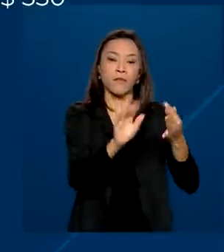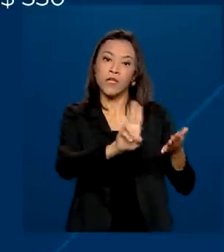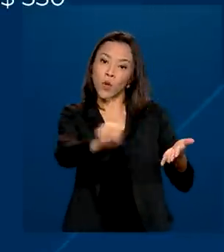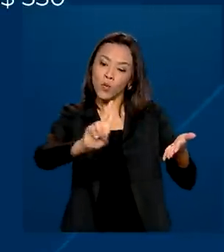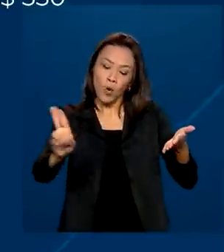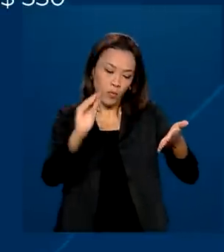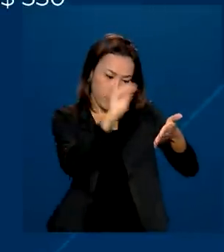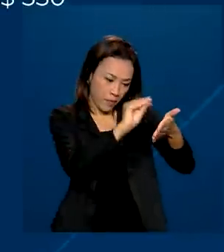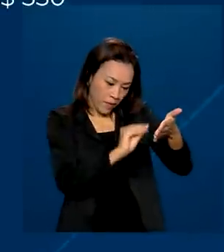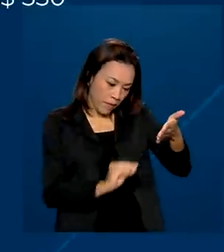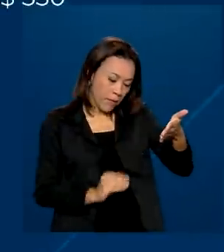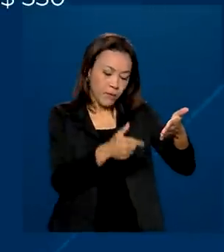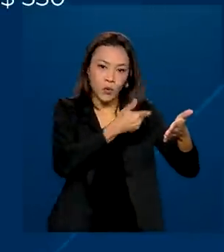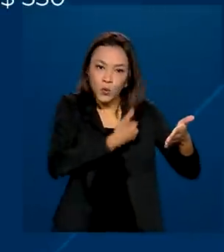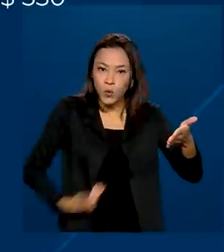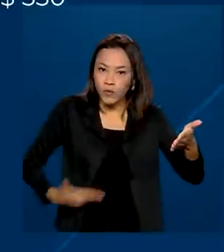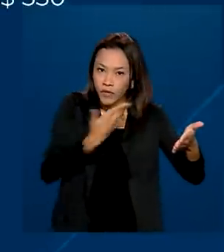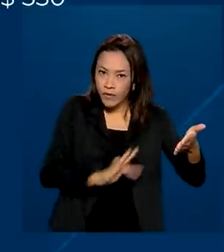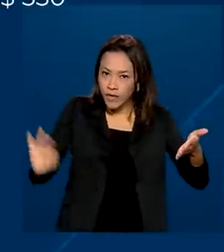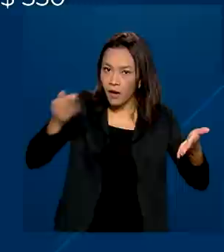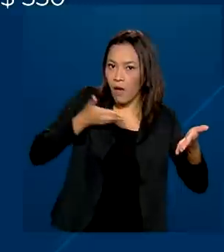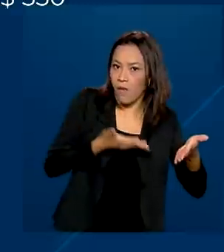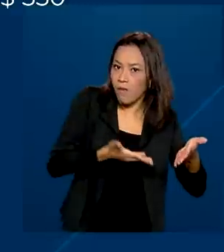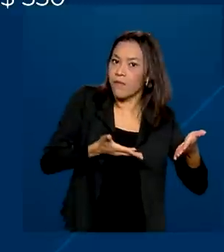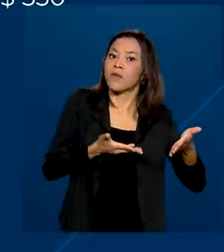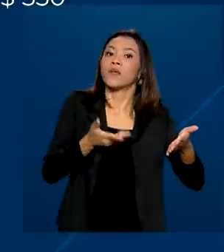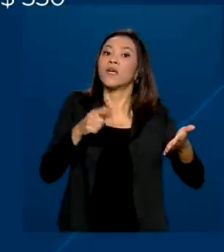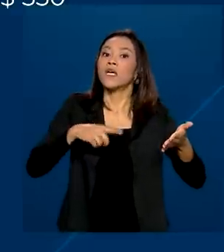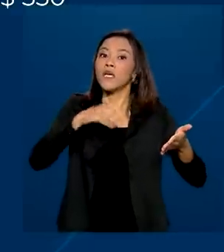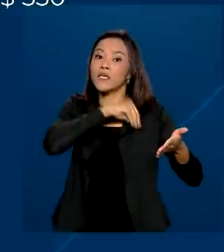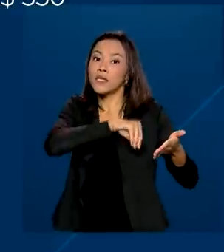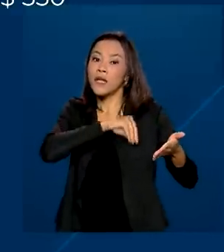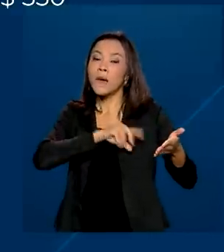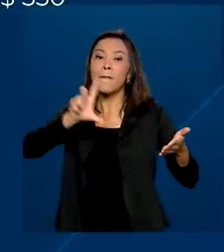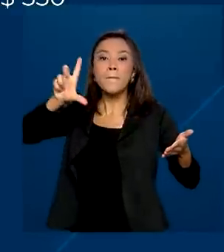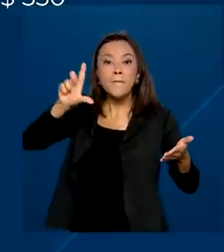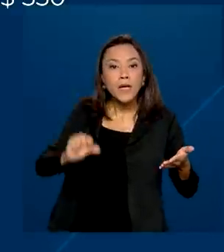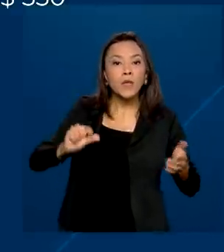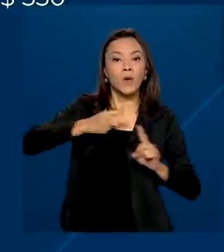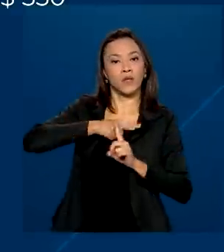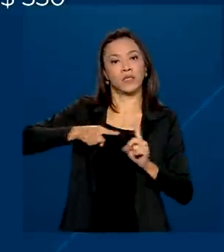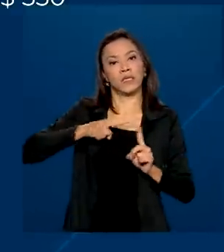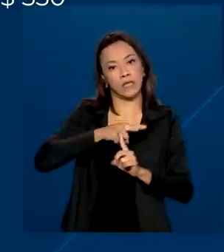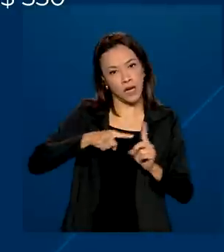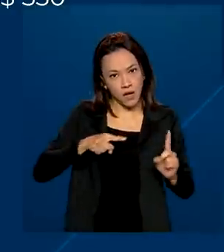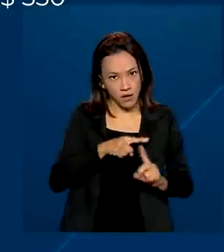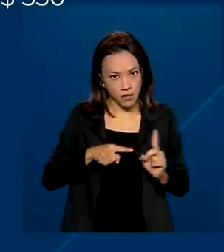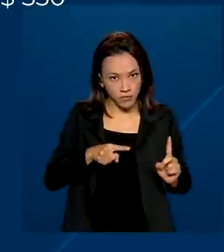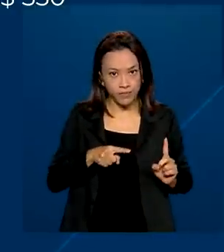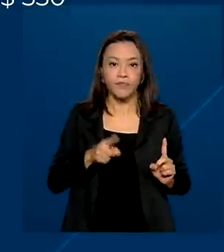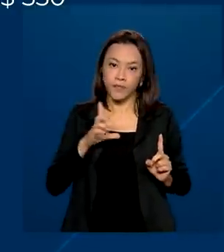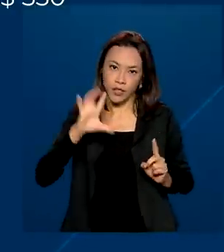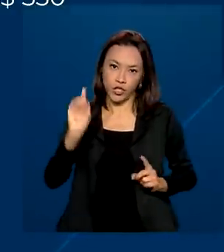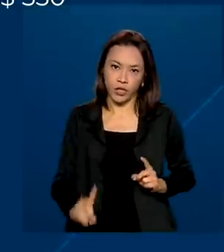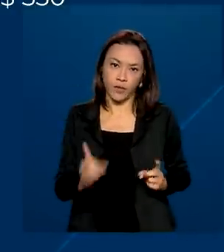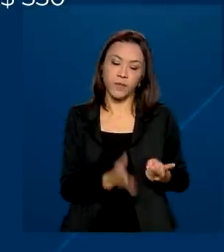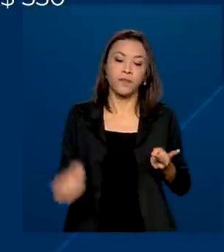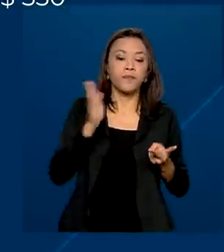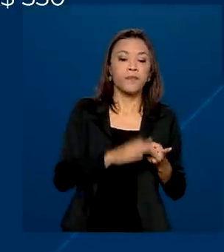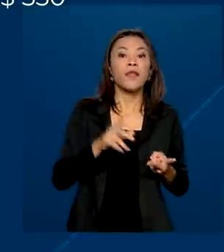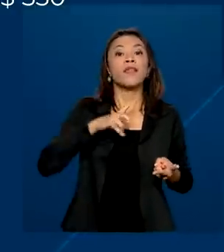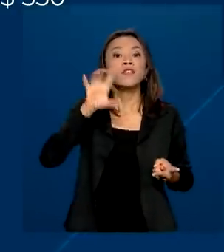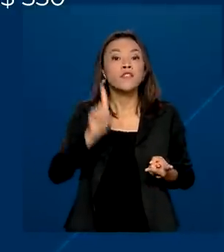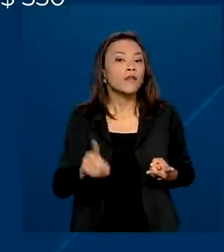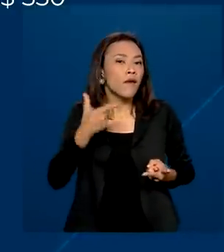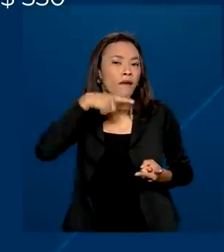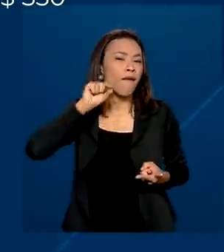Governo Federal, com renda mensal por integrante menor ou igual a meio salário mínimo. Também terá direito ao benefício